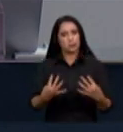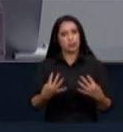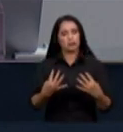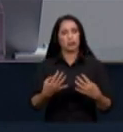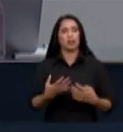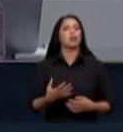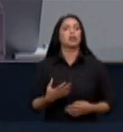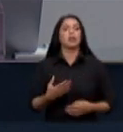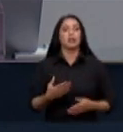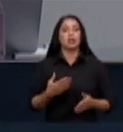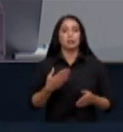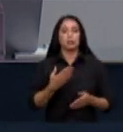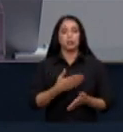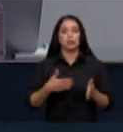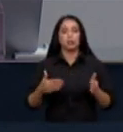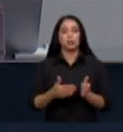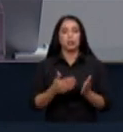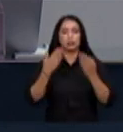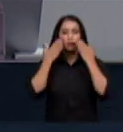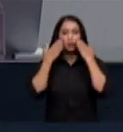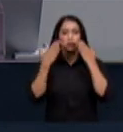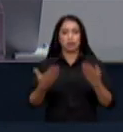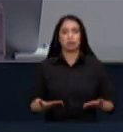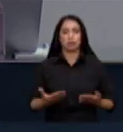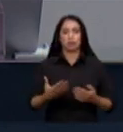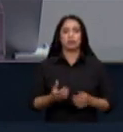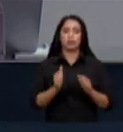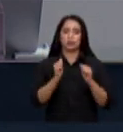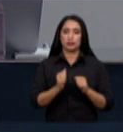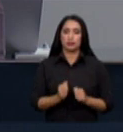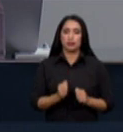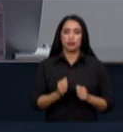eu ouço com muito prazer doutor José Levi